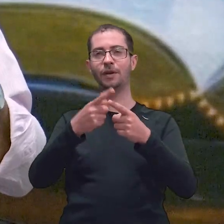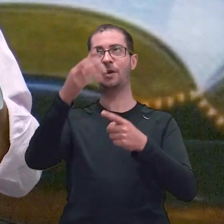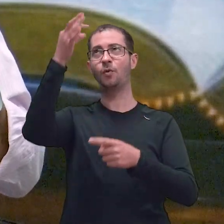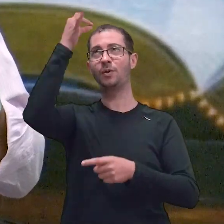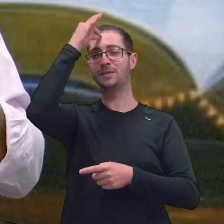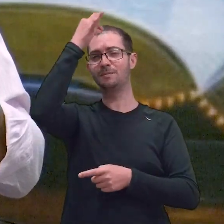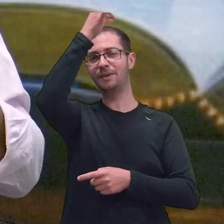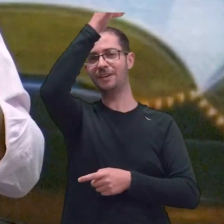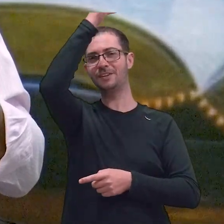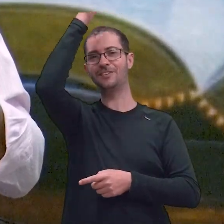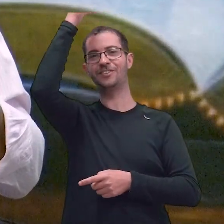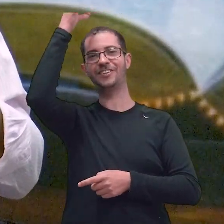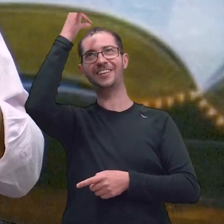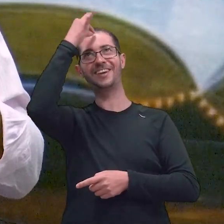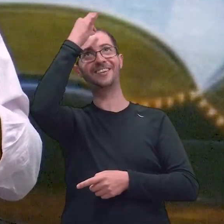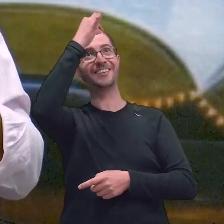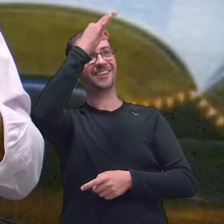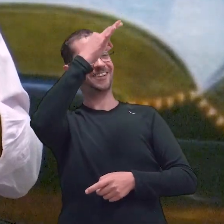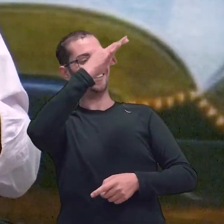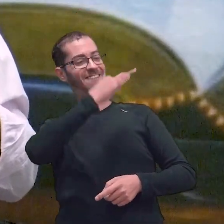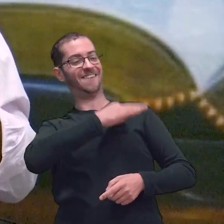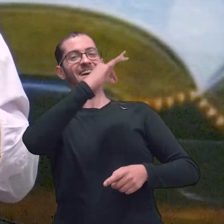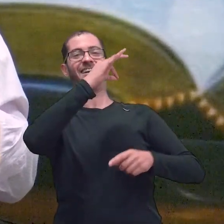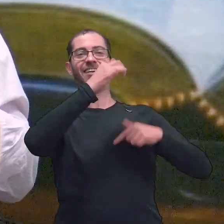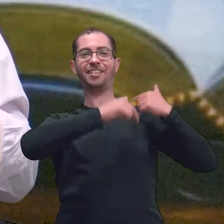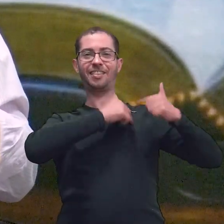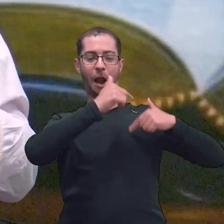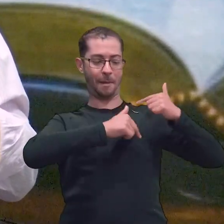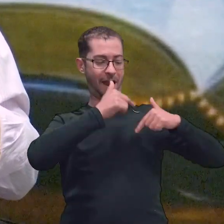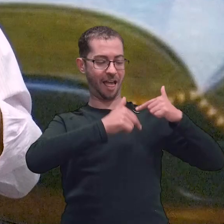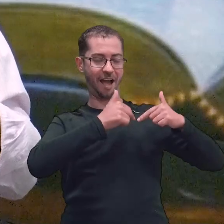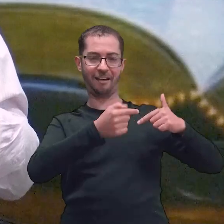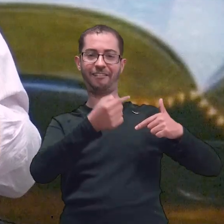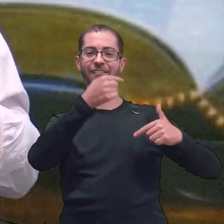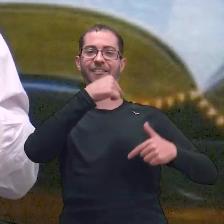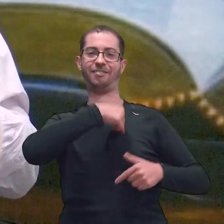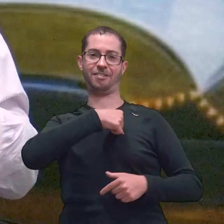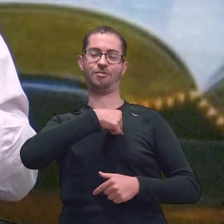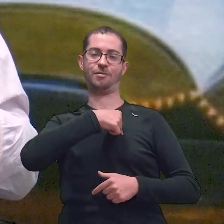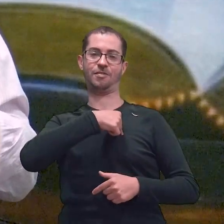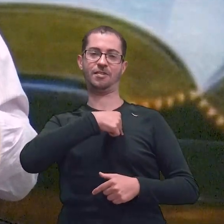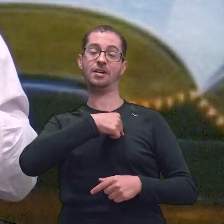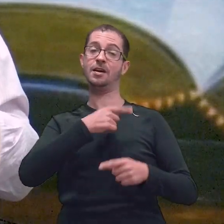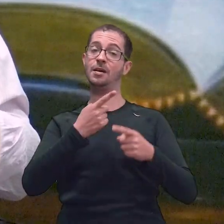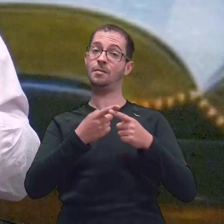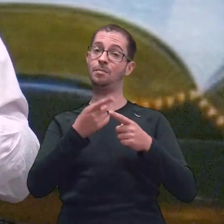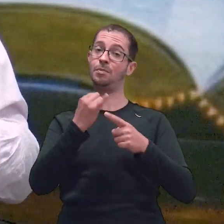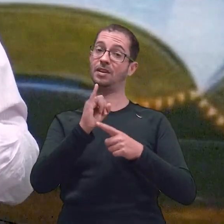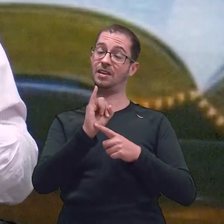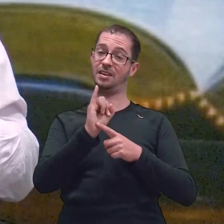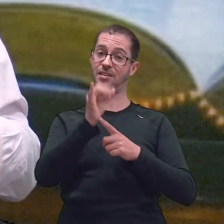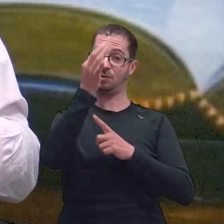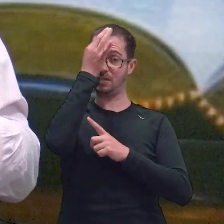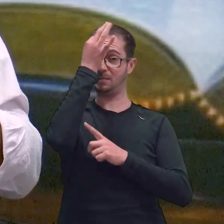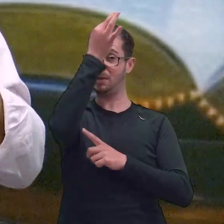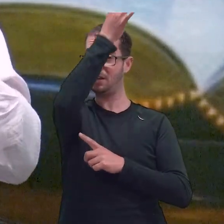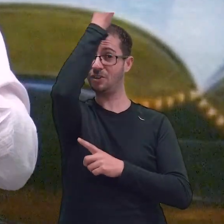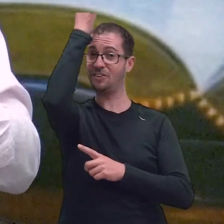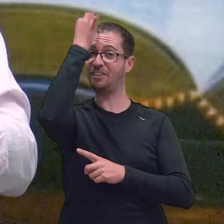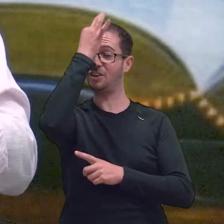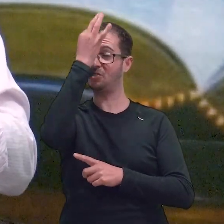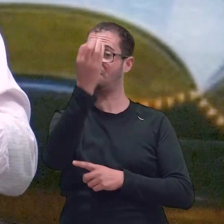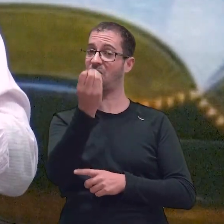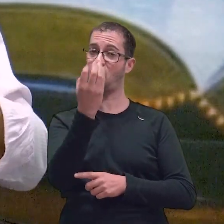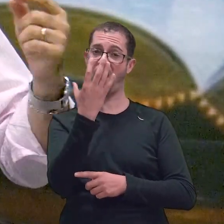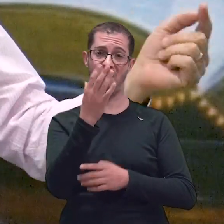agir por meio da palavra para que isso seja a vida em nós. Porque se o Espírito de Deus não revelar como